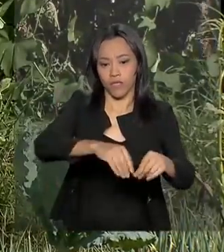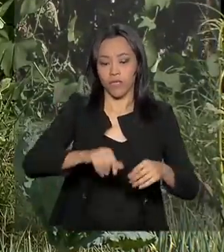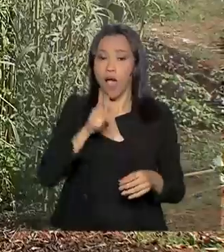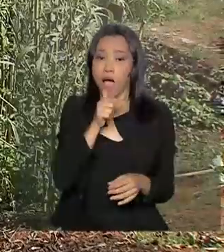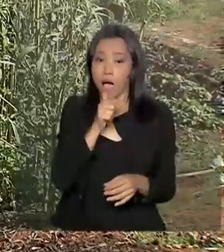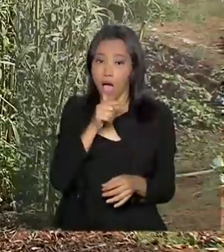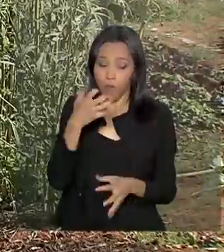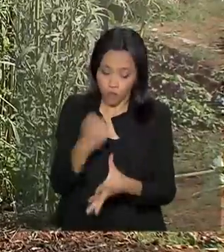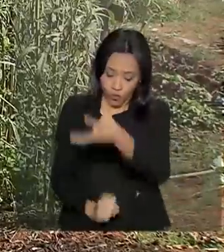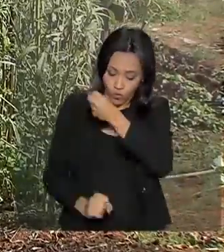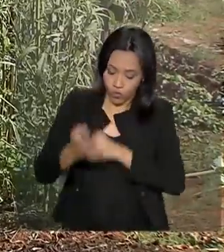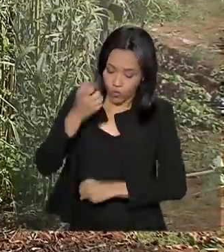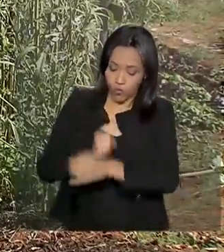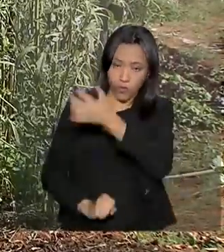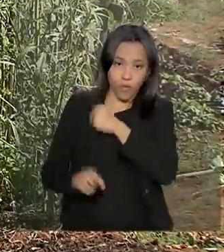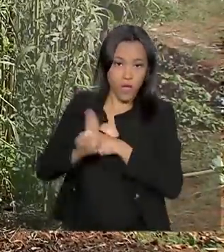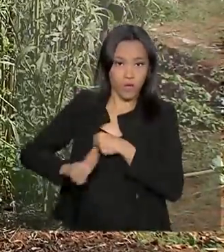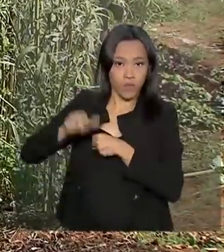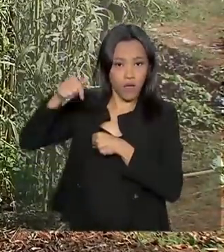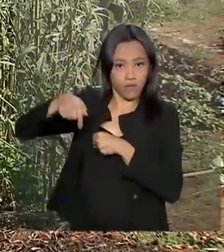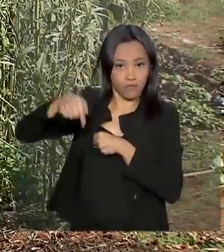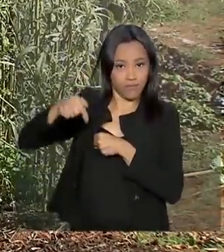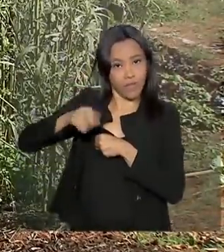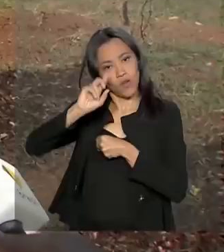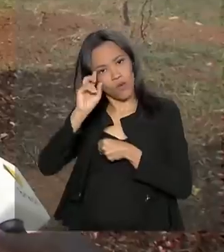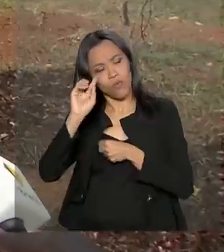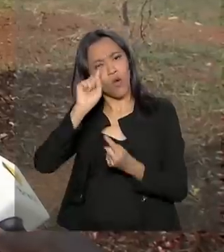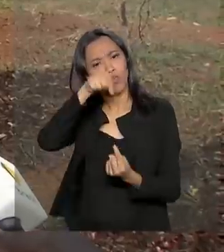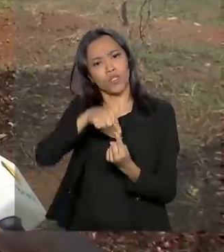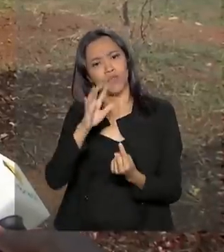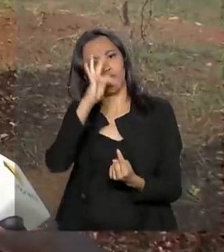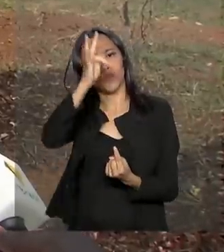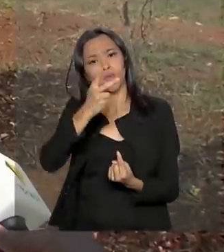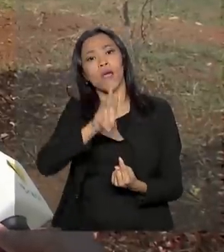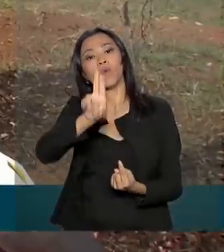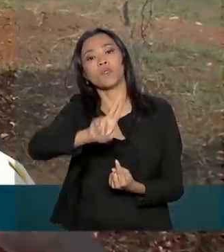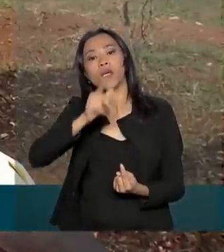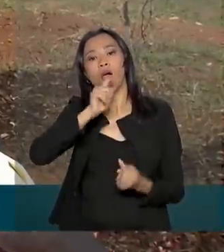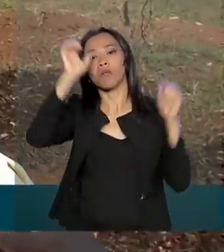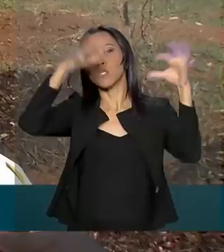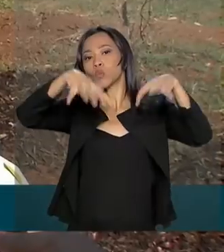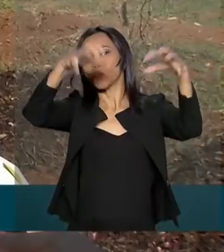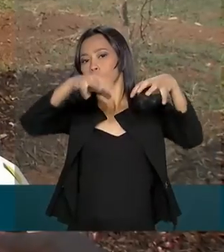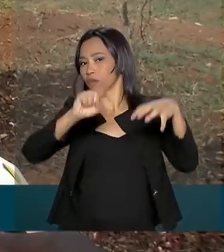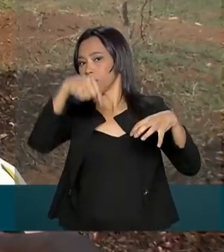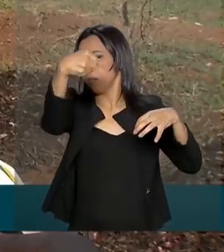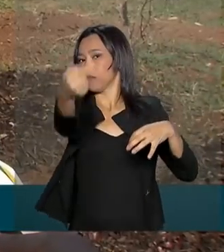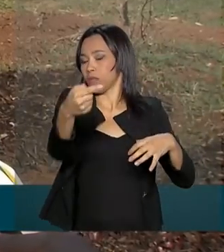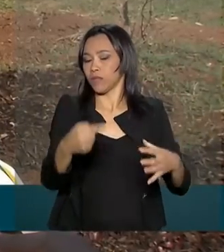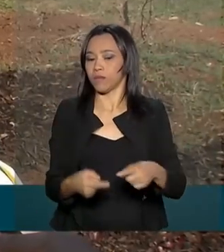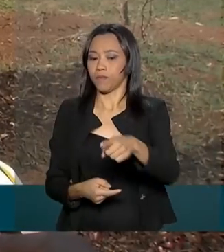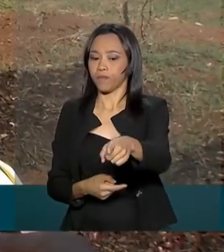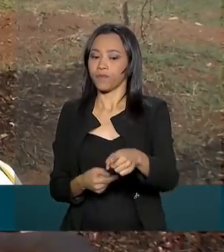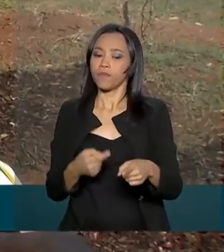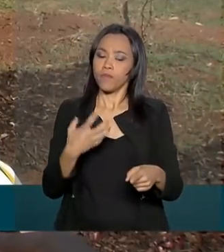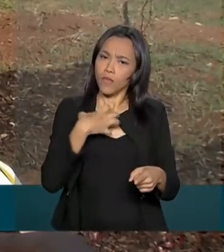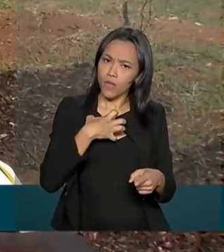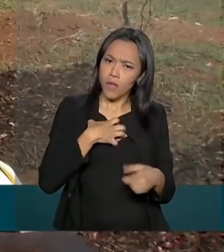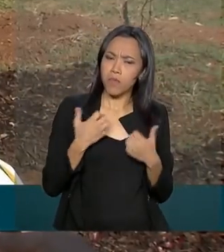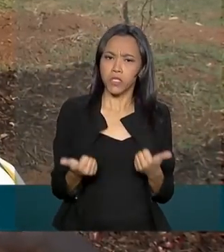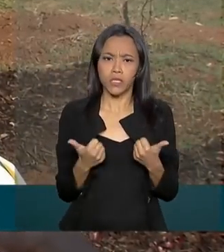artesiano, mas a ideia é, em breve, coletar a água da chuva. Ter uma produção comunitária, socialização, bem-estar,